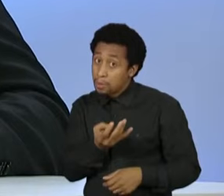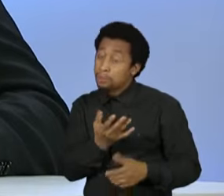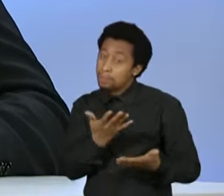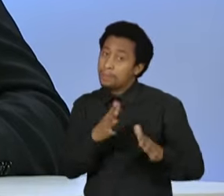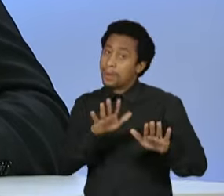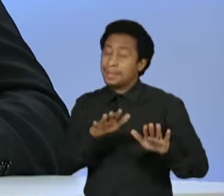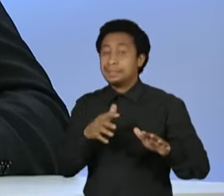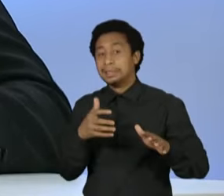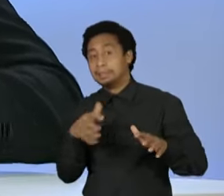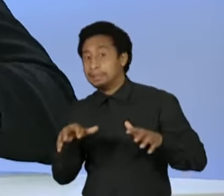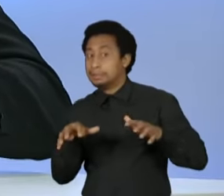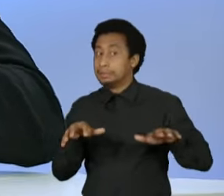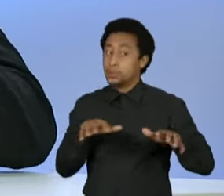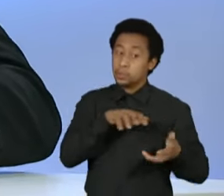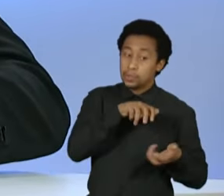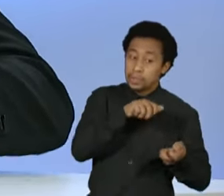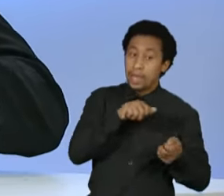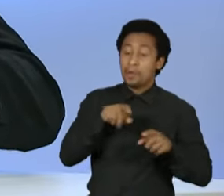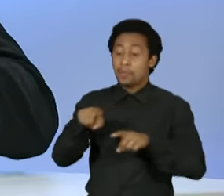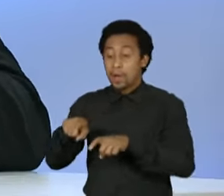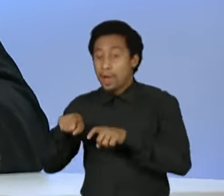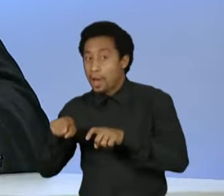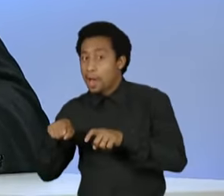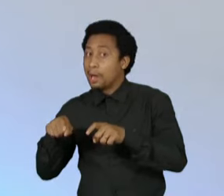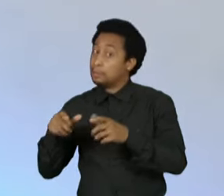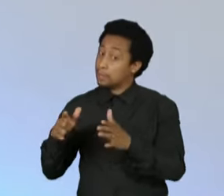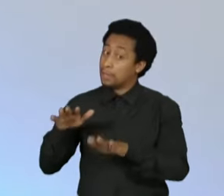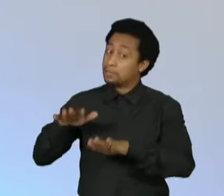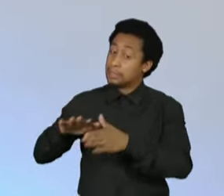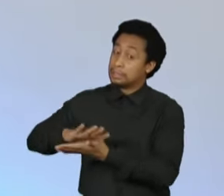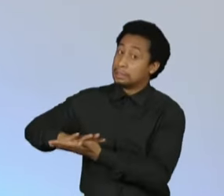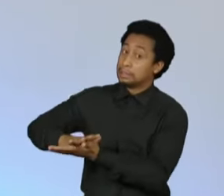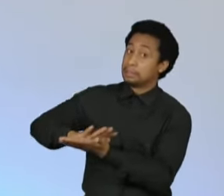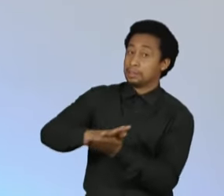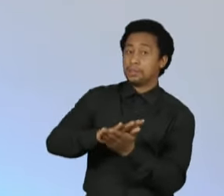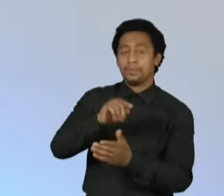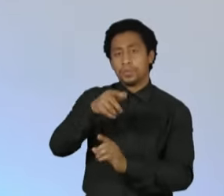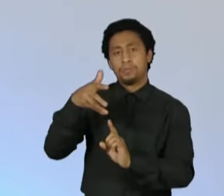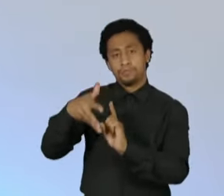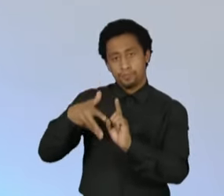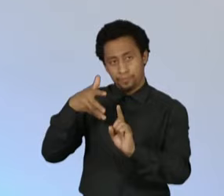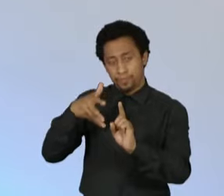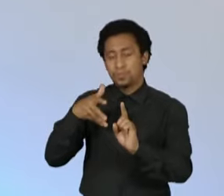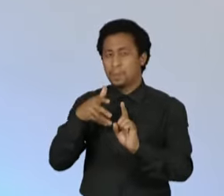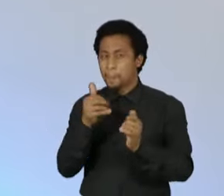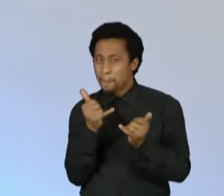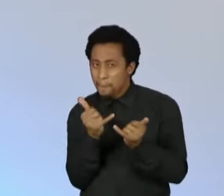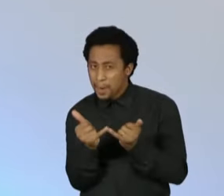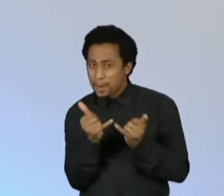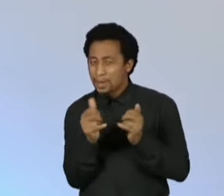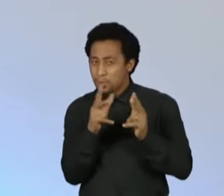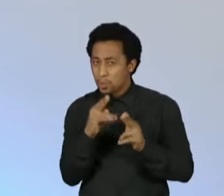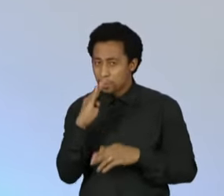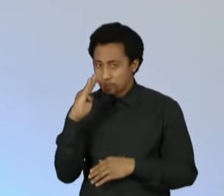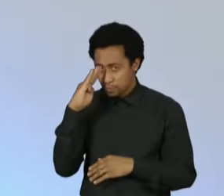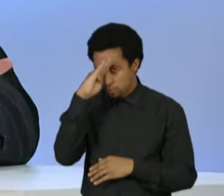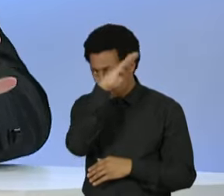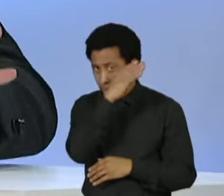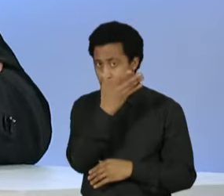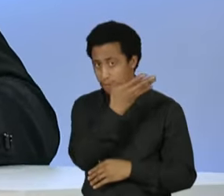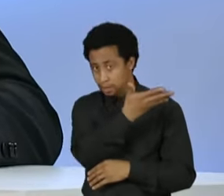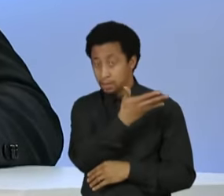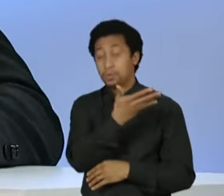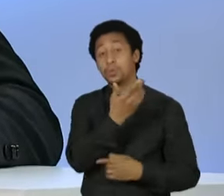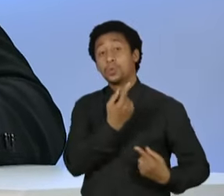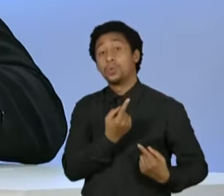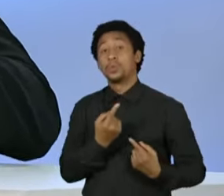sustentável e o agro. E, além disso, em alguns momentos a senhora ecoou um pouco desse discurso do Bolsonaro contra os órgãos de proteção ambiental. Eu